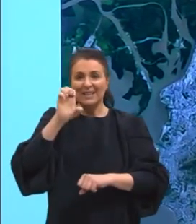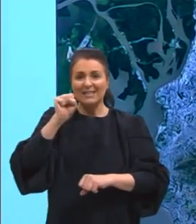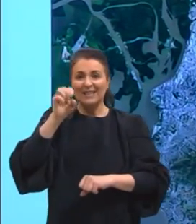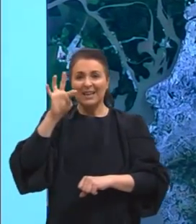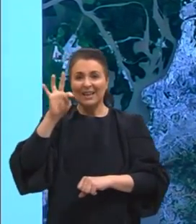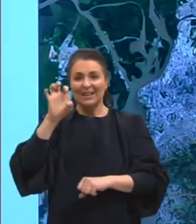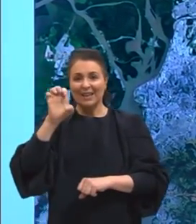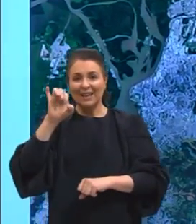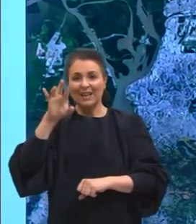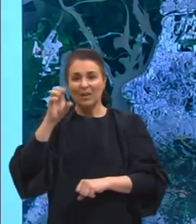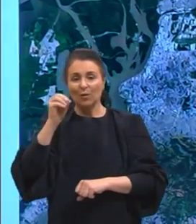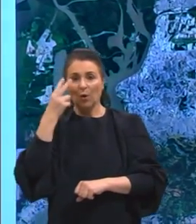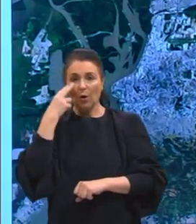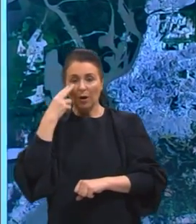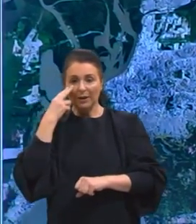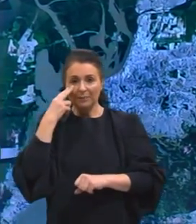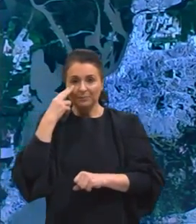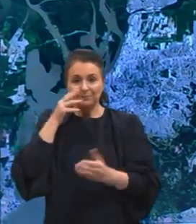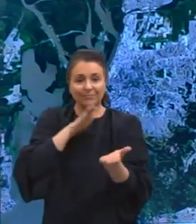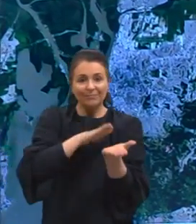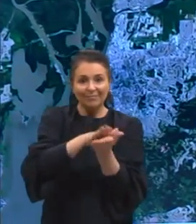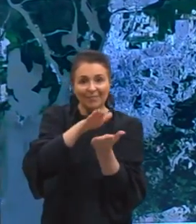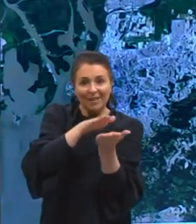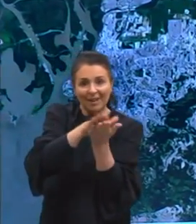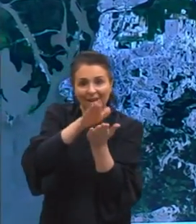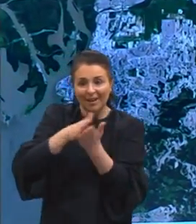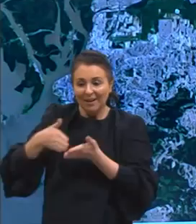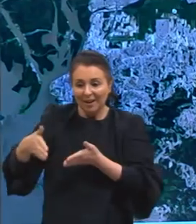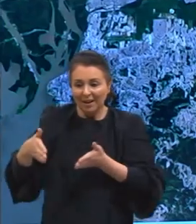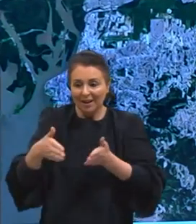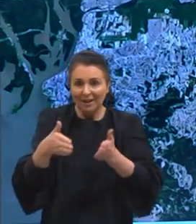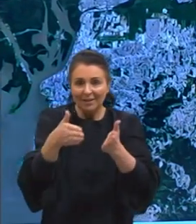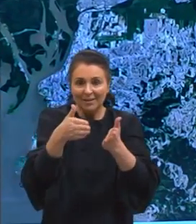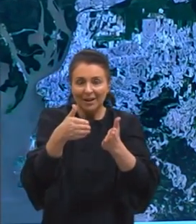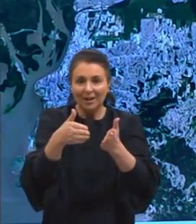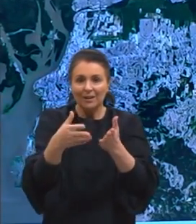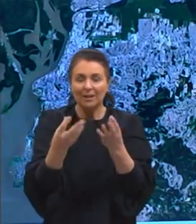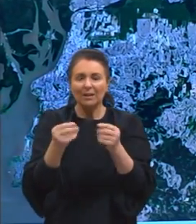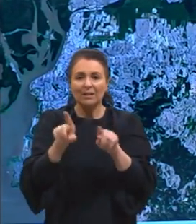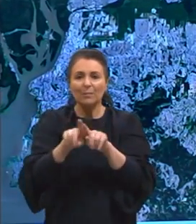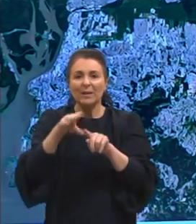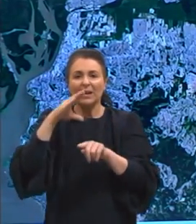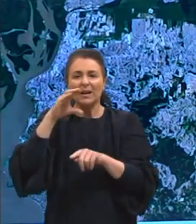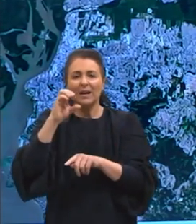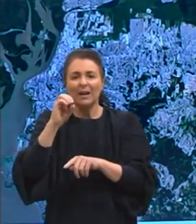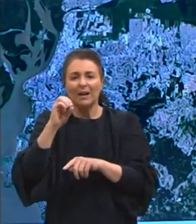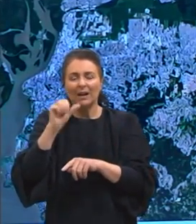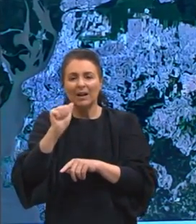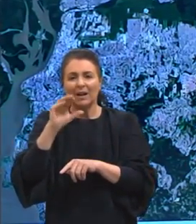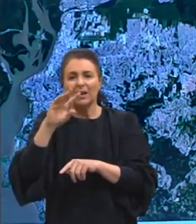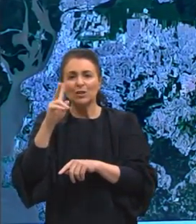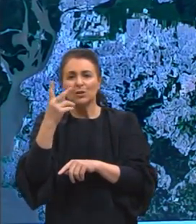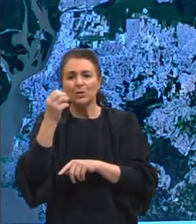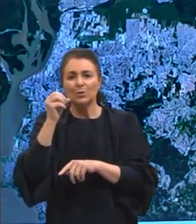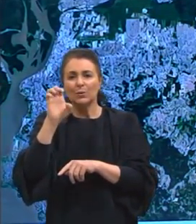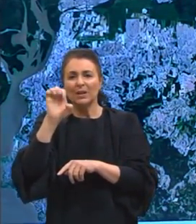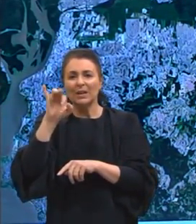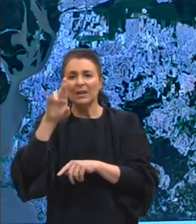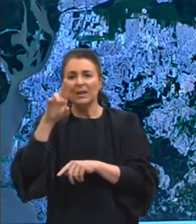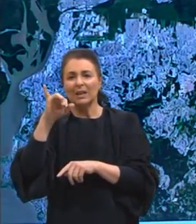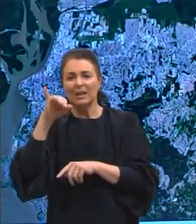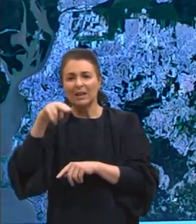116, vai ser extremamente urbanizado, ó, tu pega Cachoeirinha, né, Cachoeirinha e Gravataí, não dá para dizer que